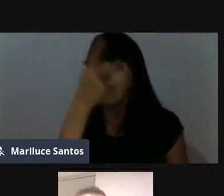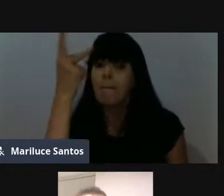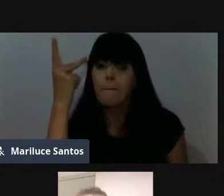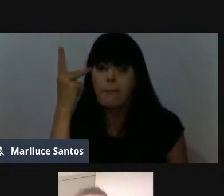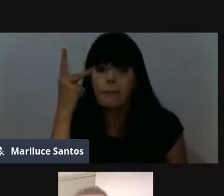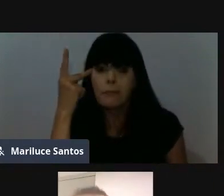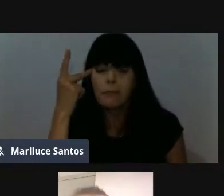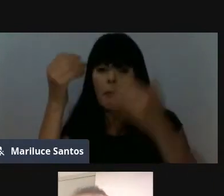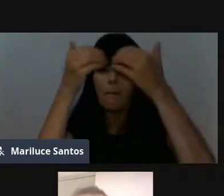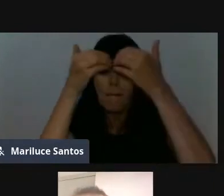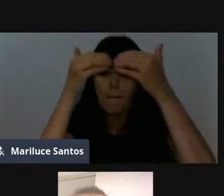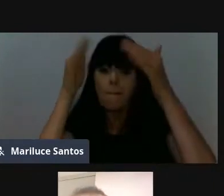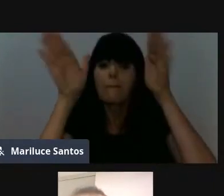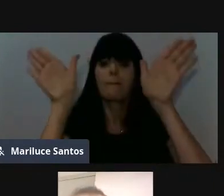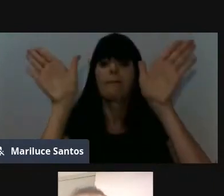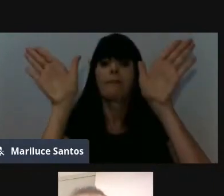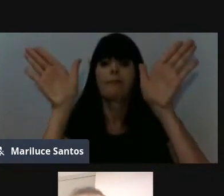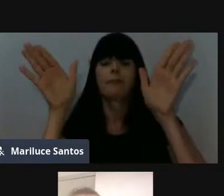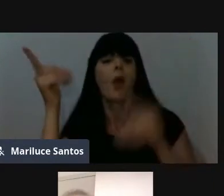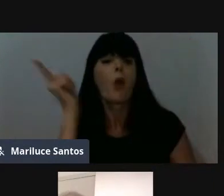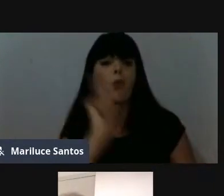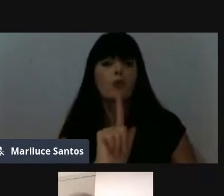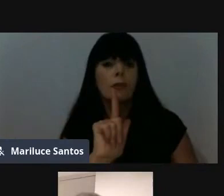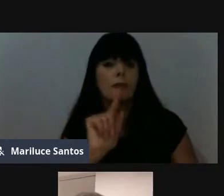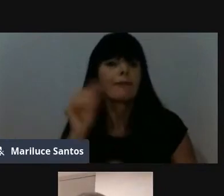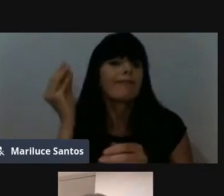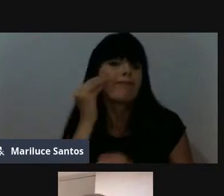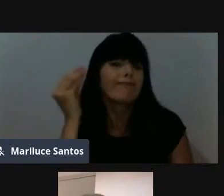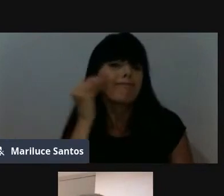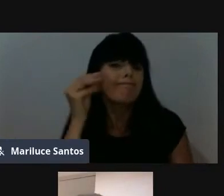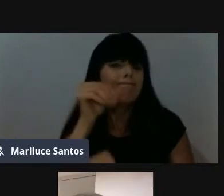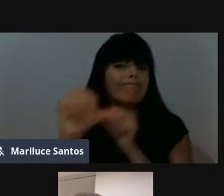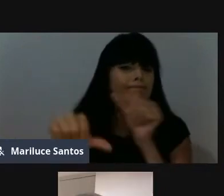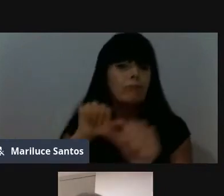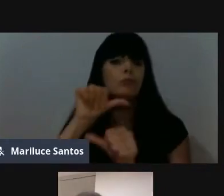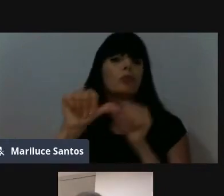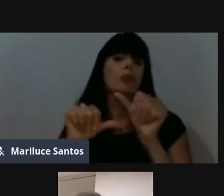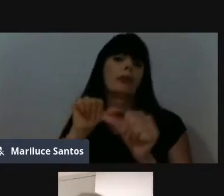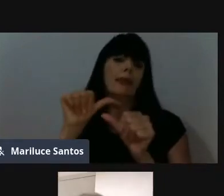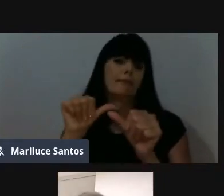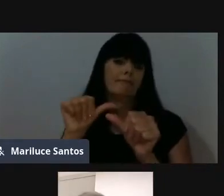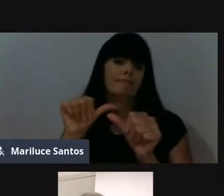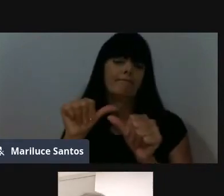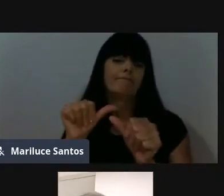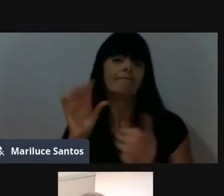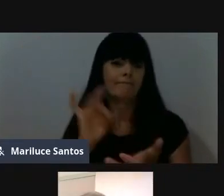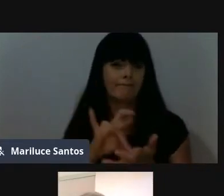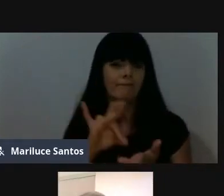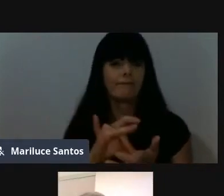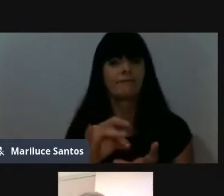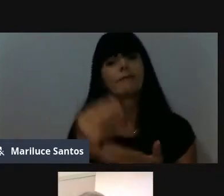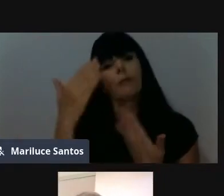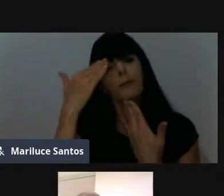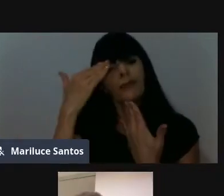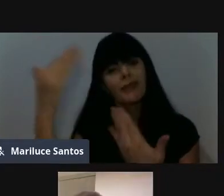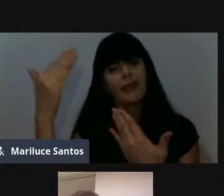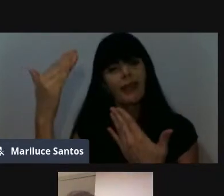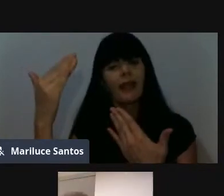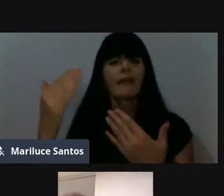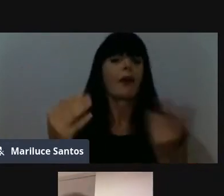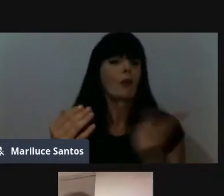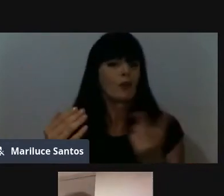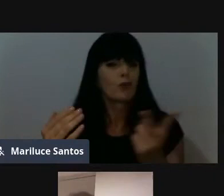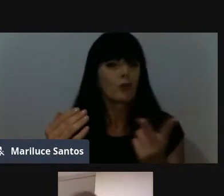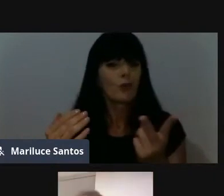mentalidades, para tentar mudar o estado de coisa que nós temos aí, né, muito obrigada aos dois,